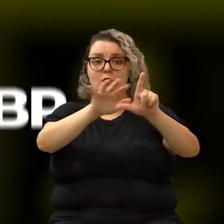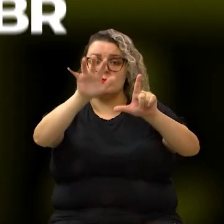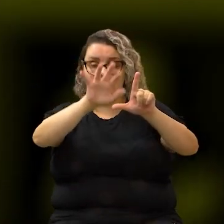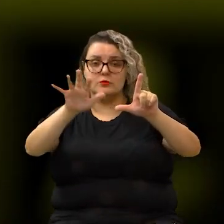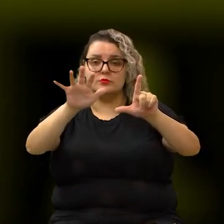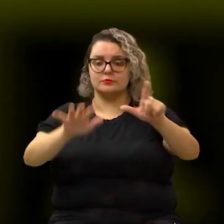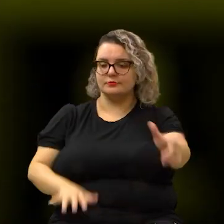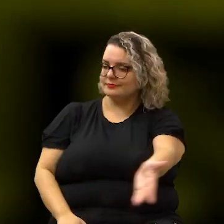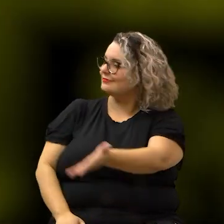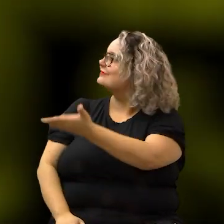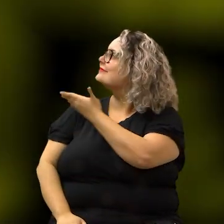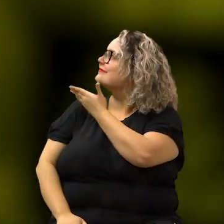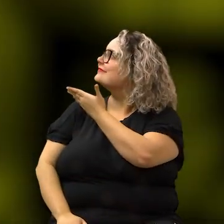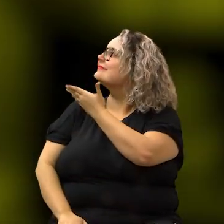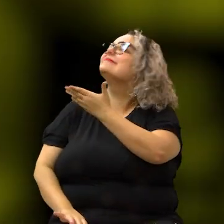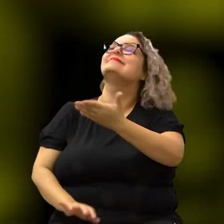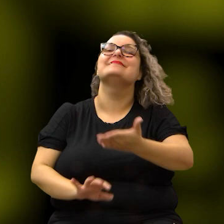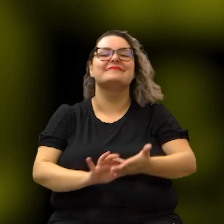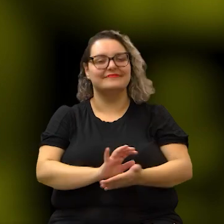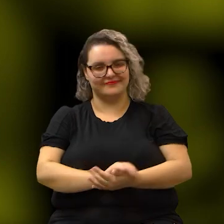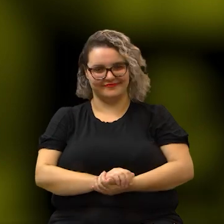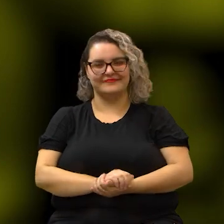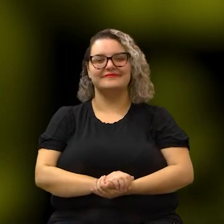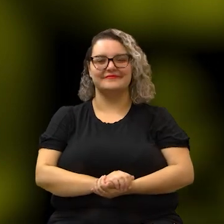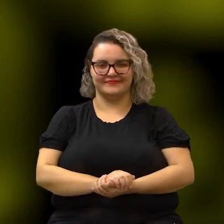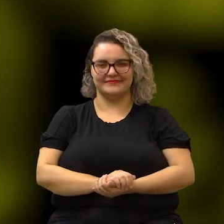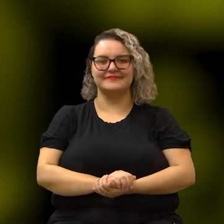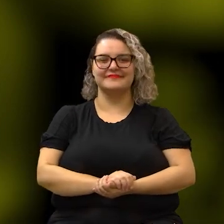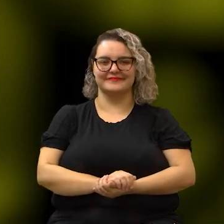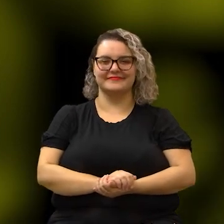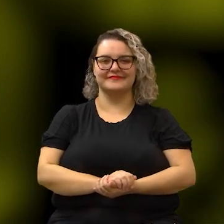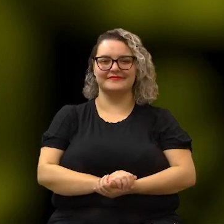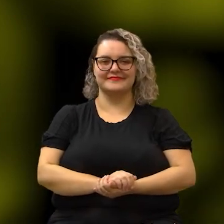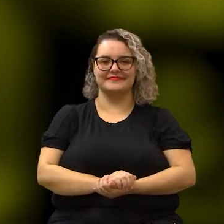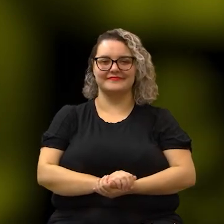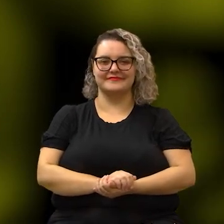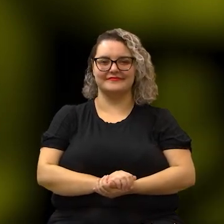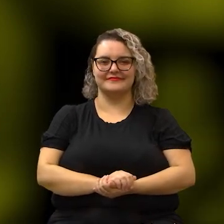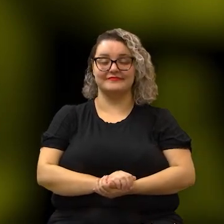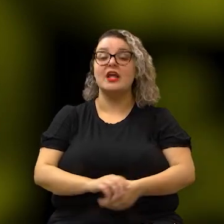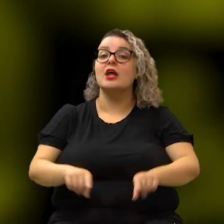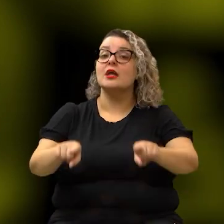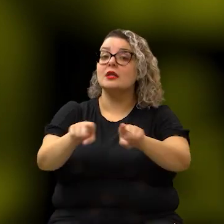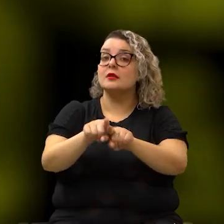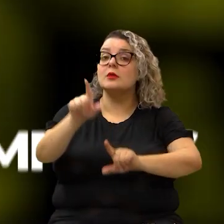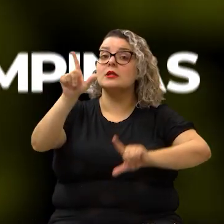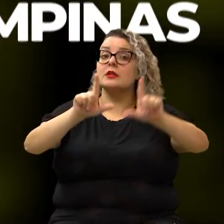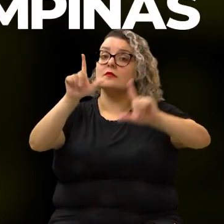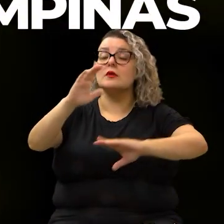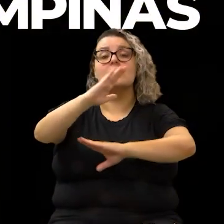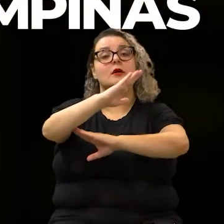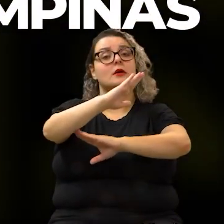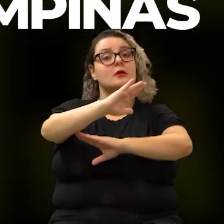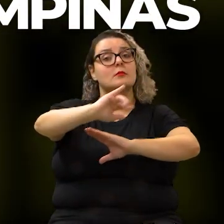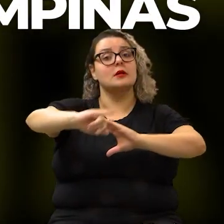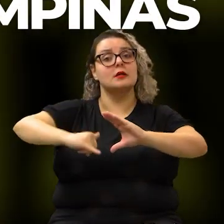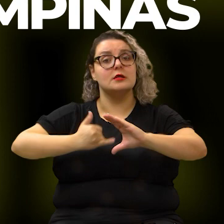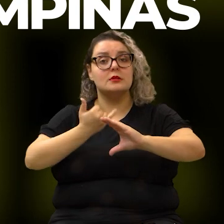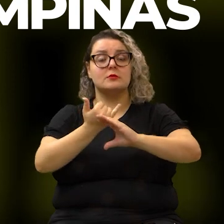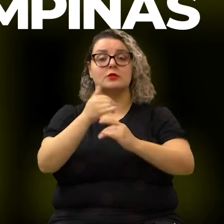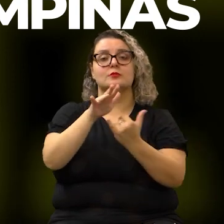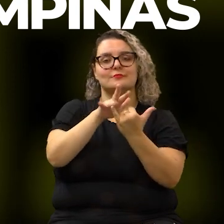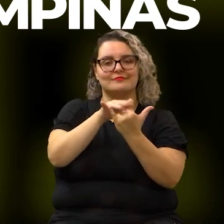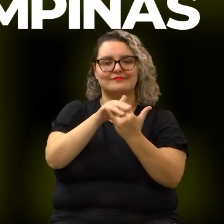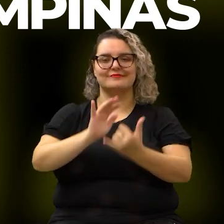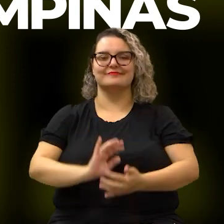e pelo streaming no site campinas.sp.lege.br e no canal da TV Câmara